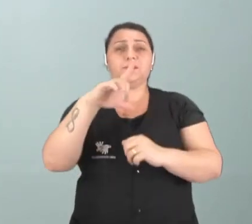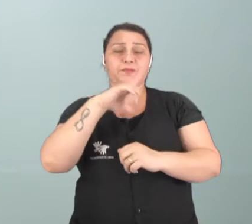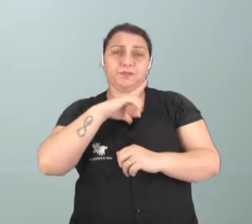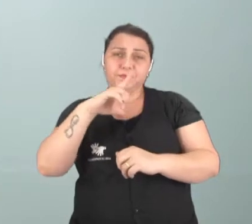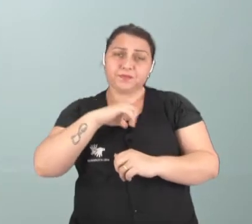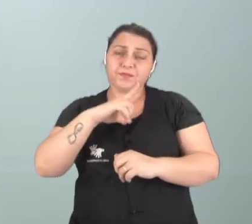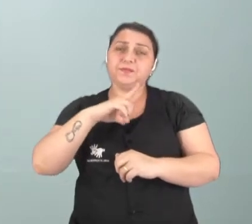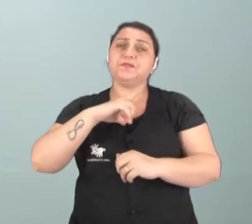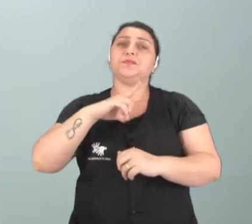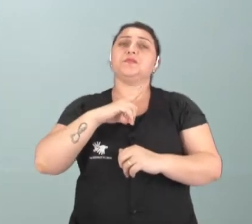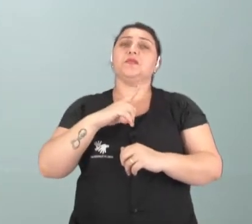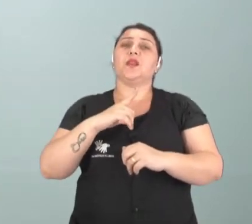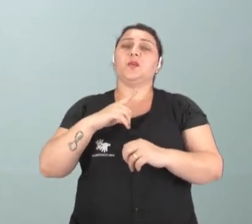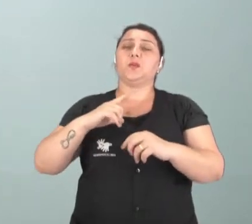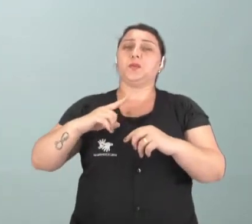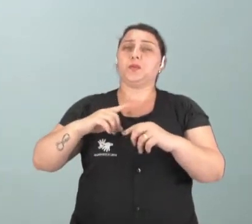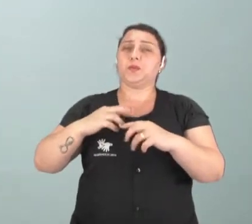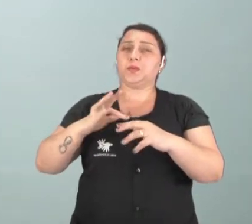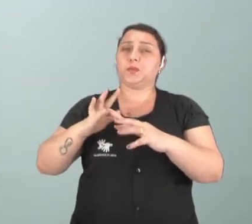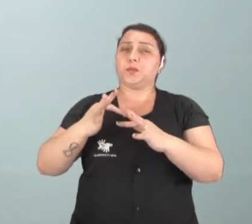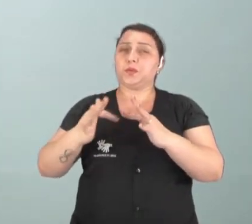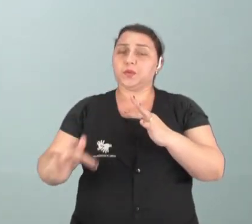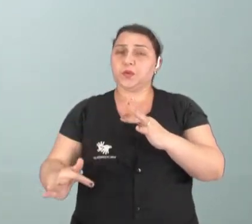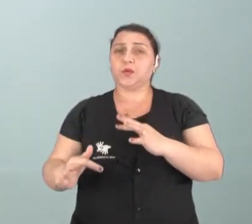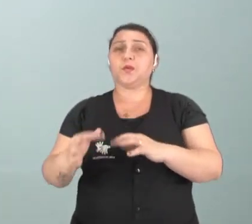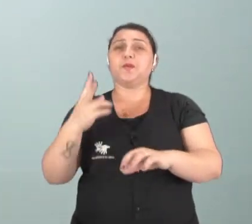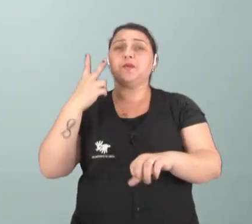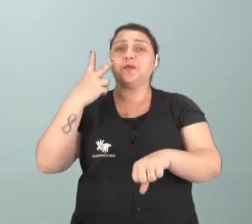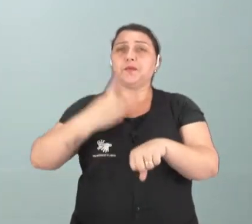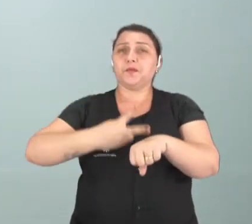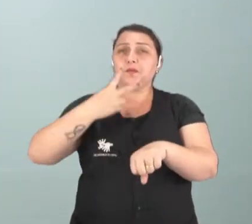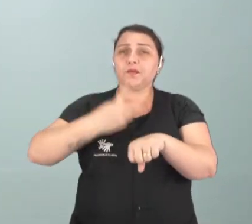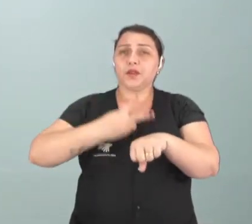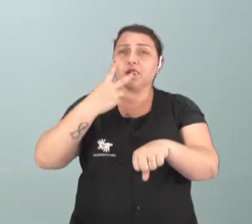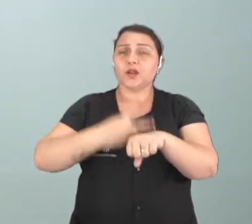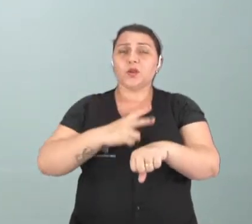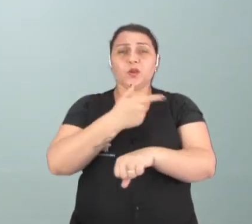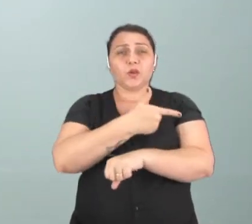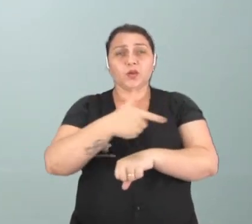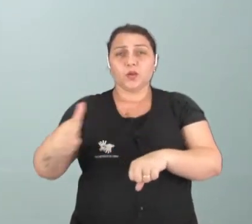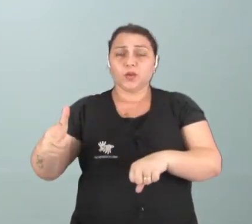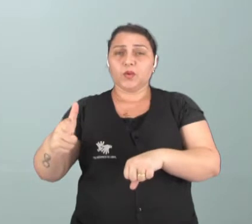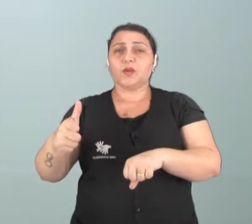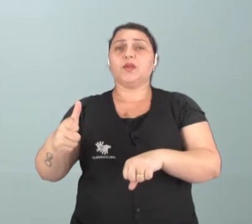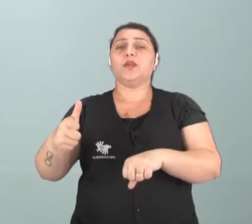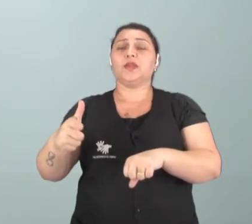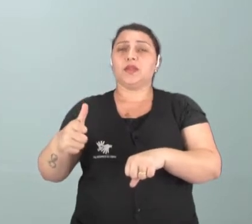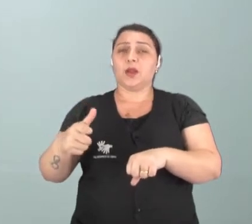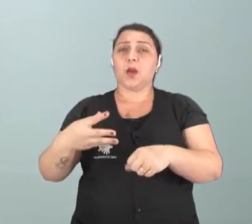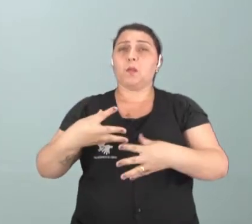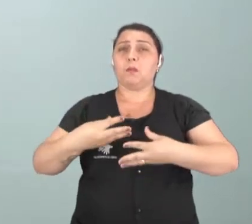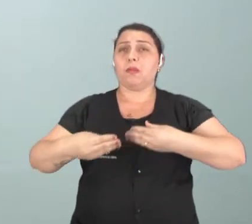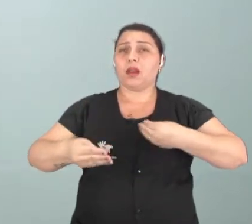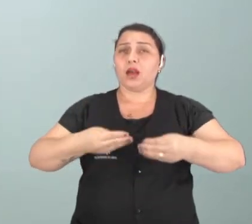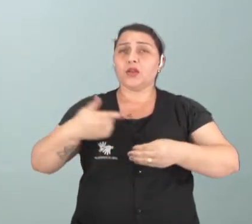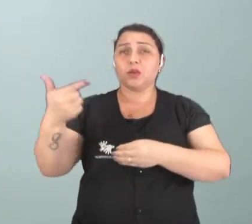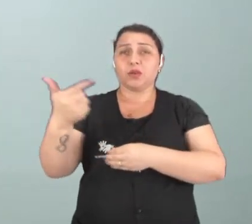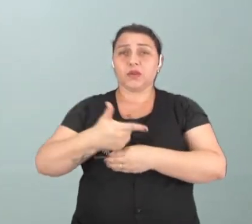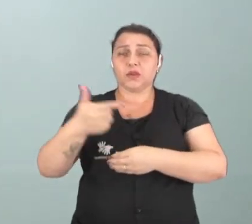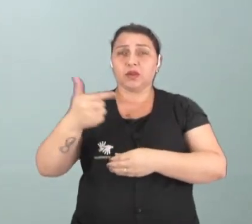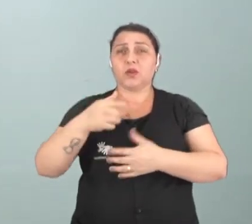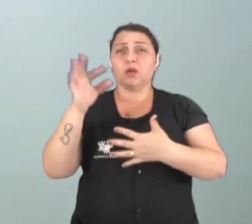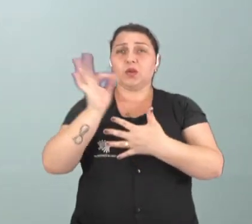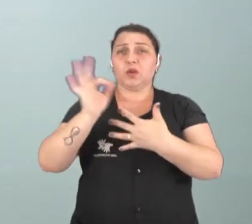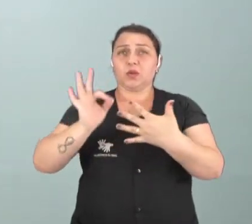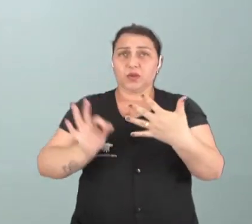vitalidade quase que infinita, que é o caso do vidro. O vidro não tem uma durabilidade. O plástico é o segundo elemento